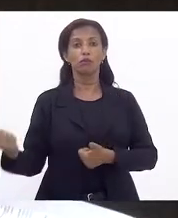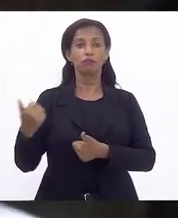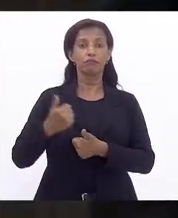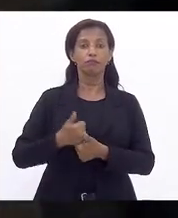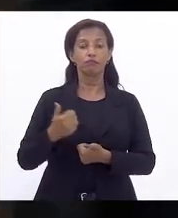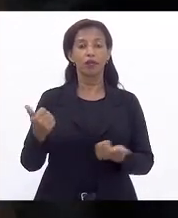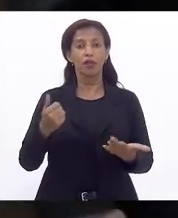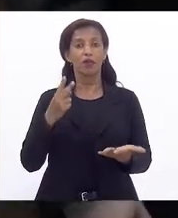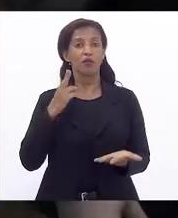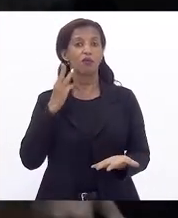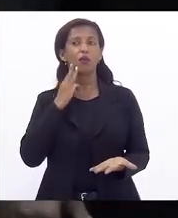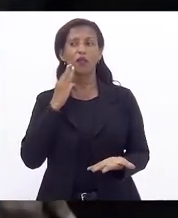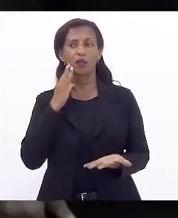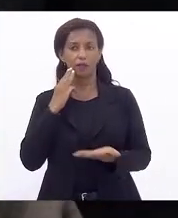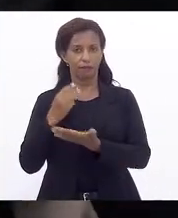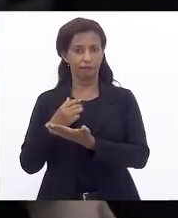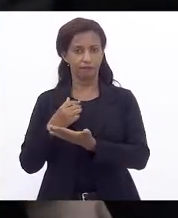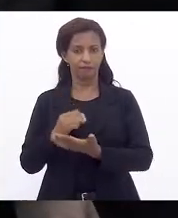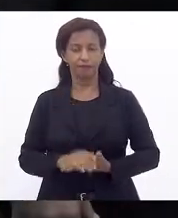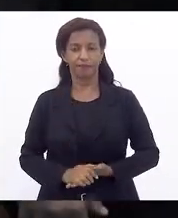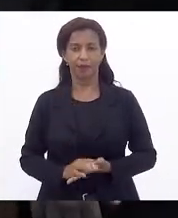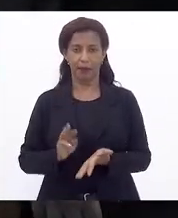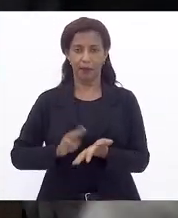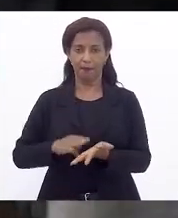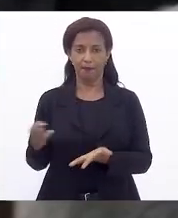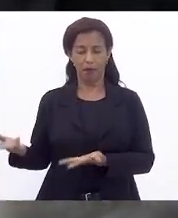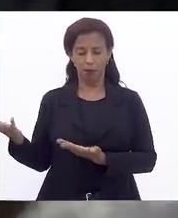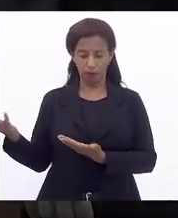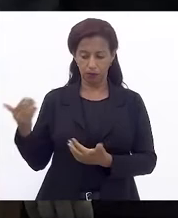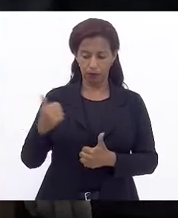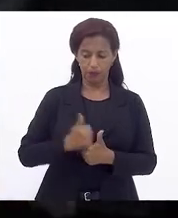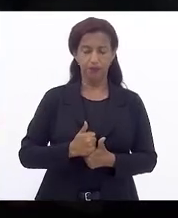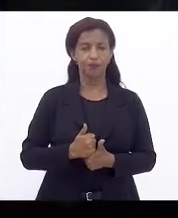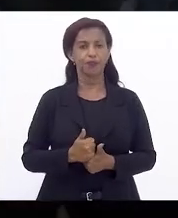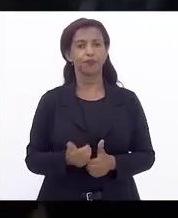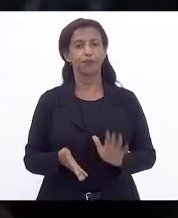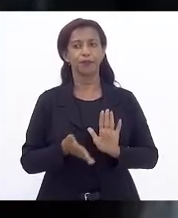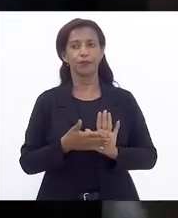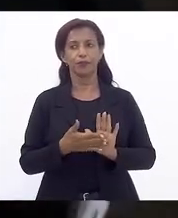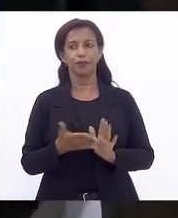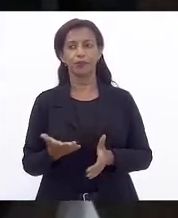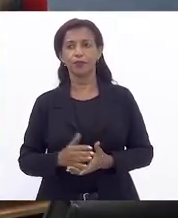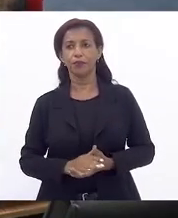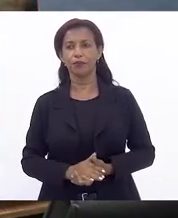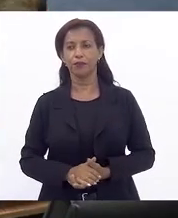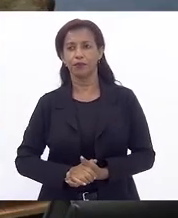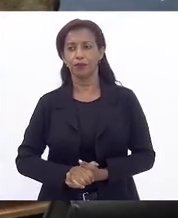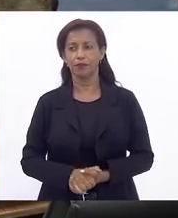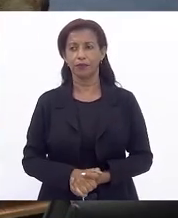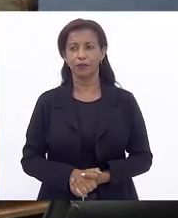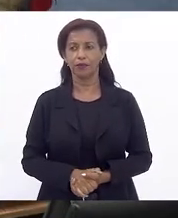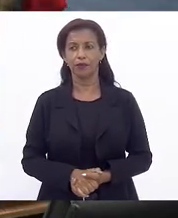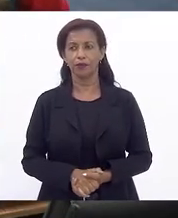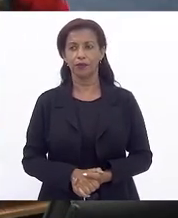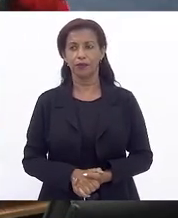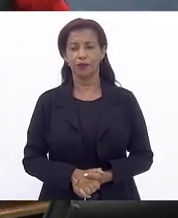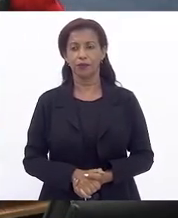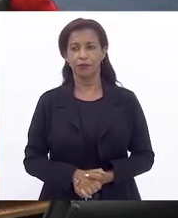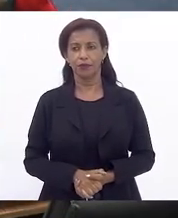Valdeque Carneiro, que é membro da CCJ, para emitir o parecer. Deputado Valdeque Carneiro, por gentileza.